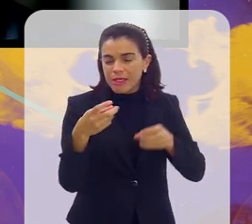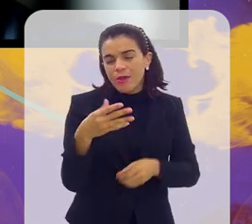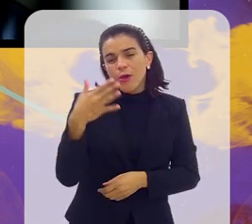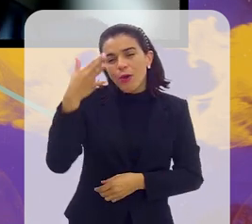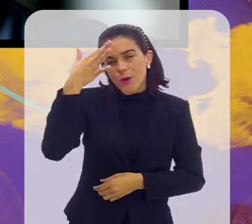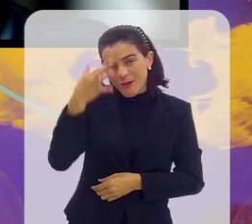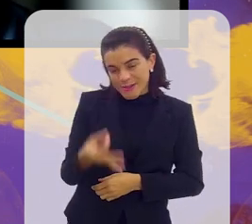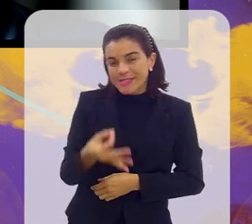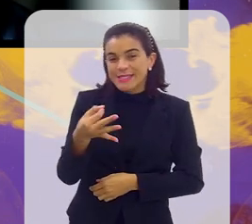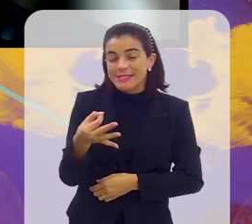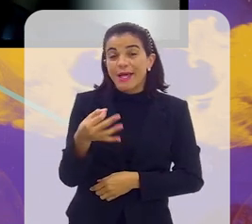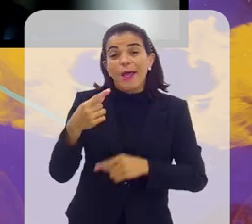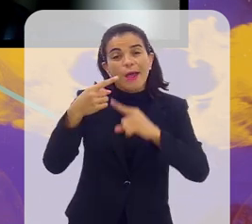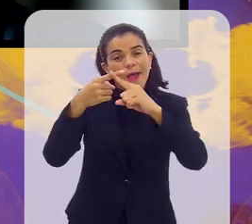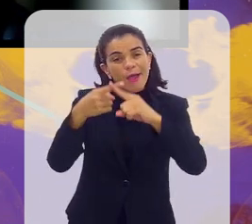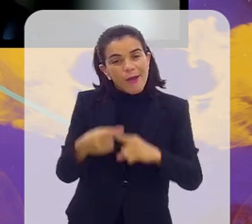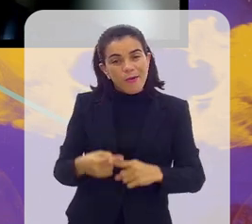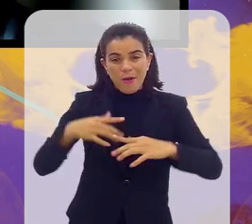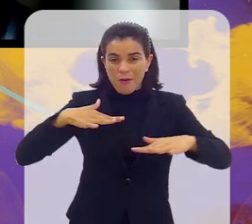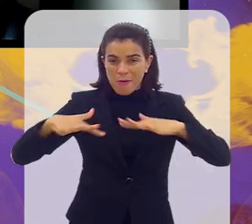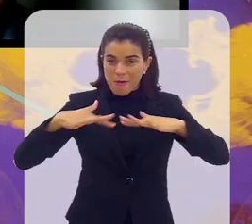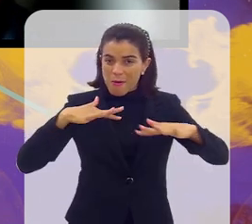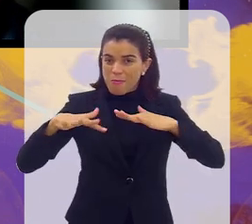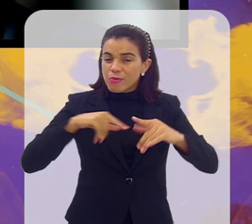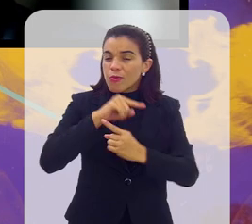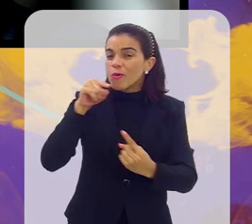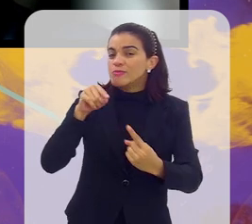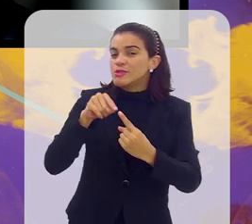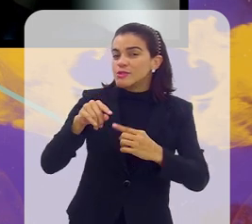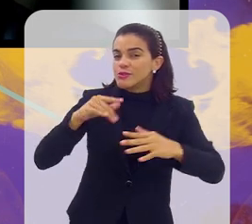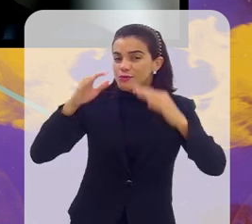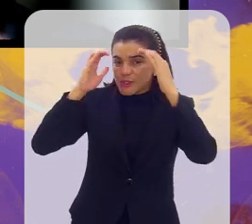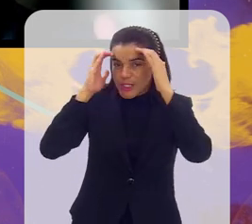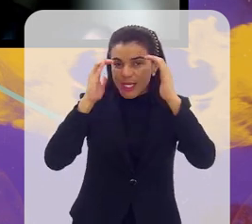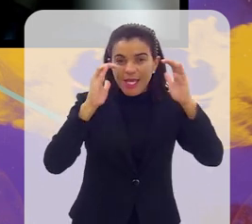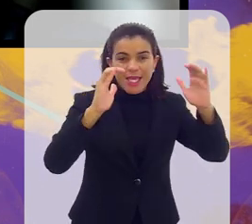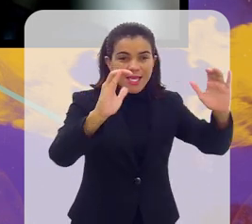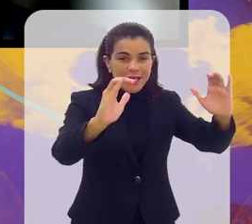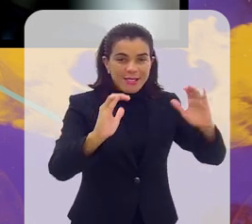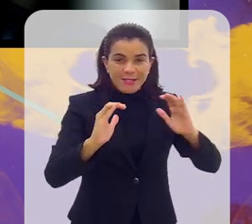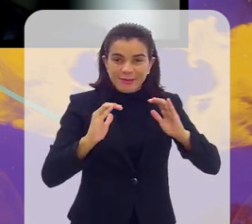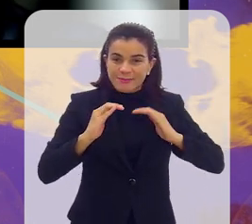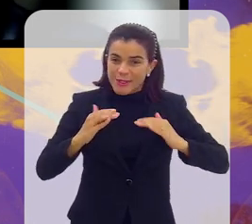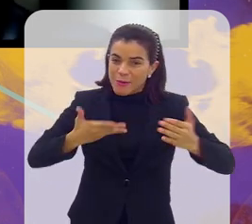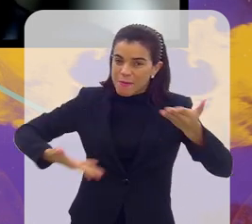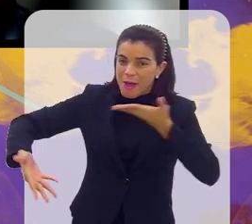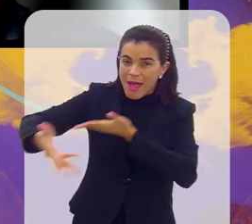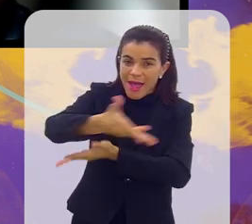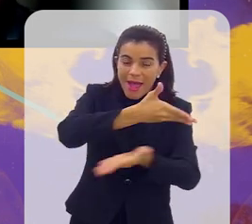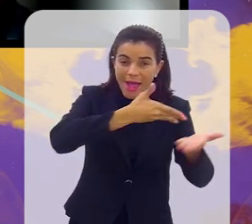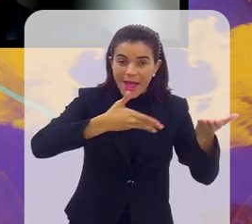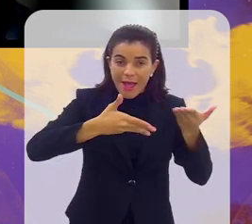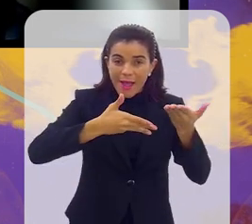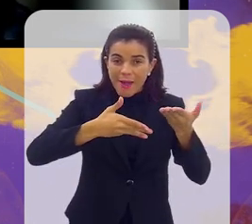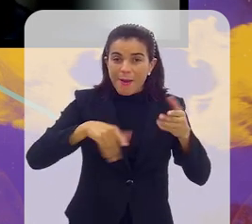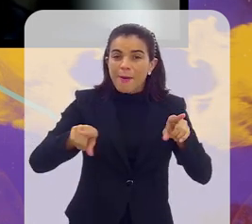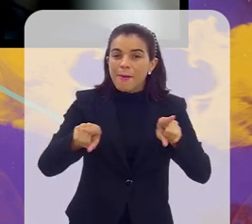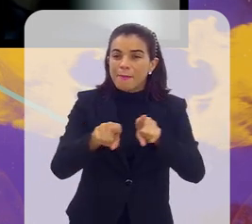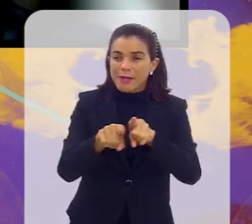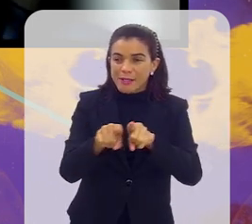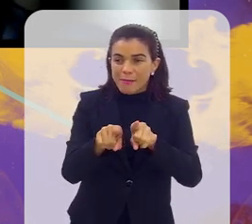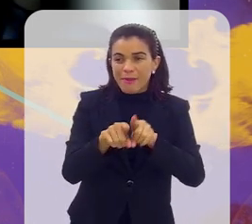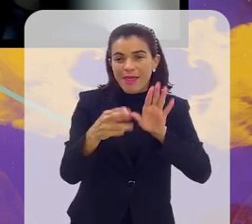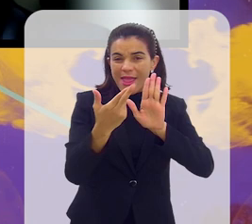Com certeza. É uma competição que ela preza muito pelo respeito entre as equipes, pelo aquele sentimento de fraternidade. Acho que várias